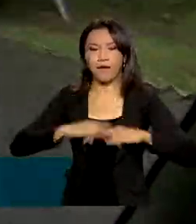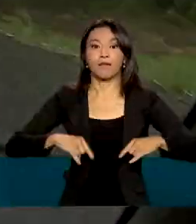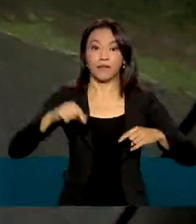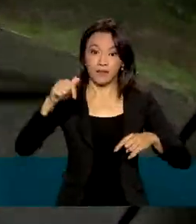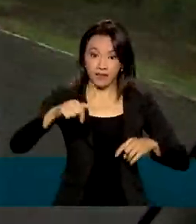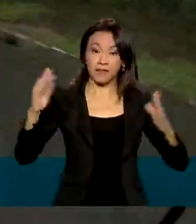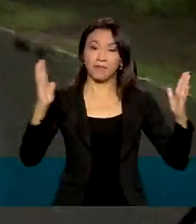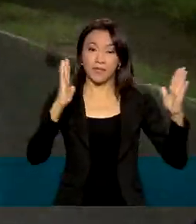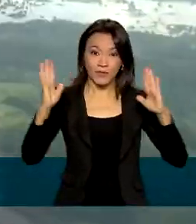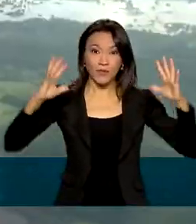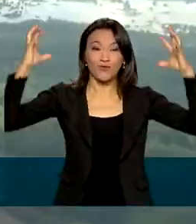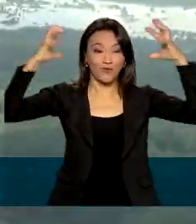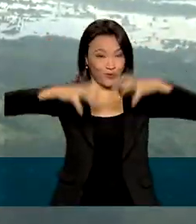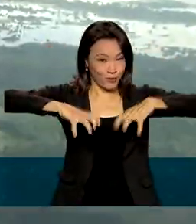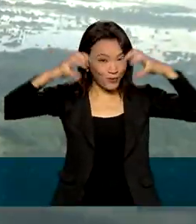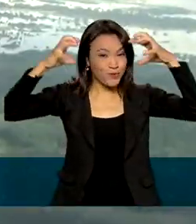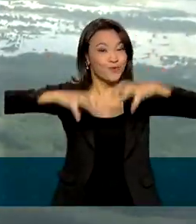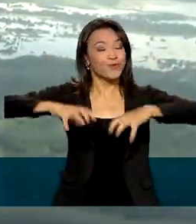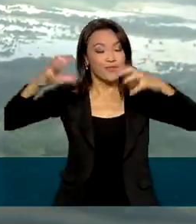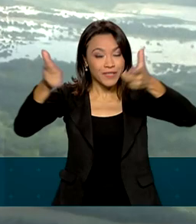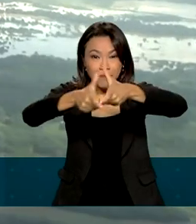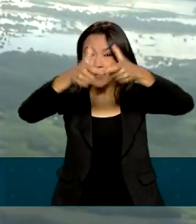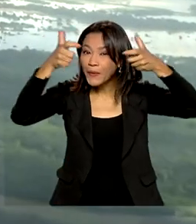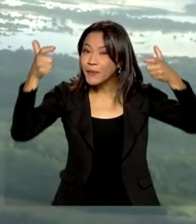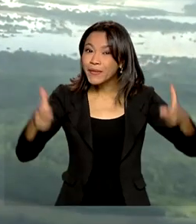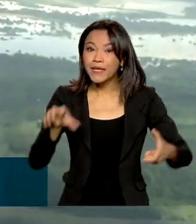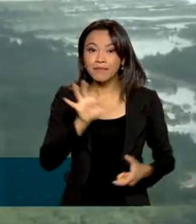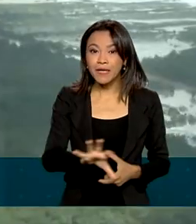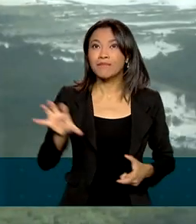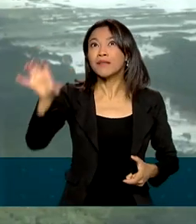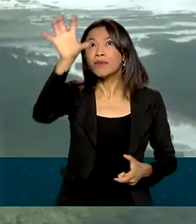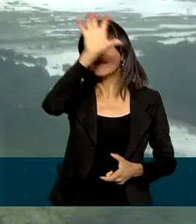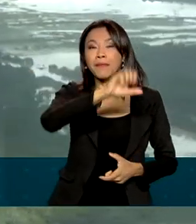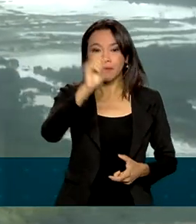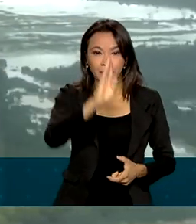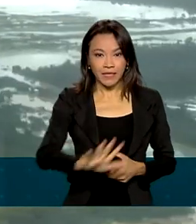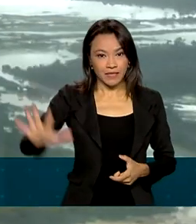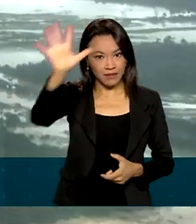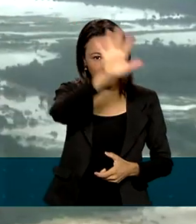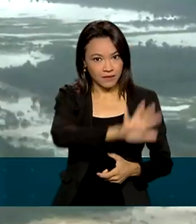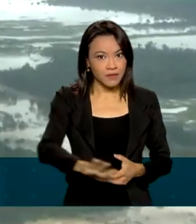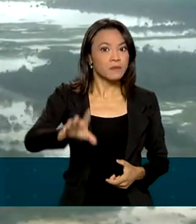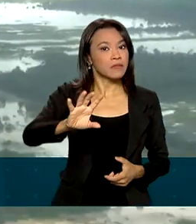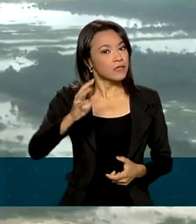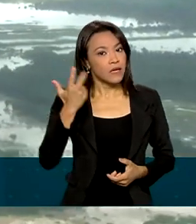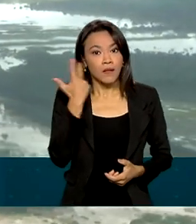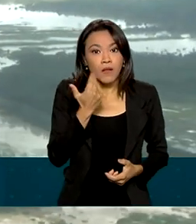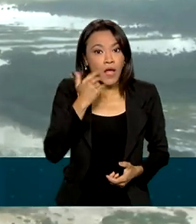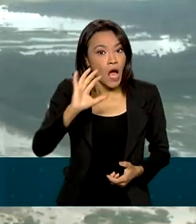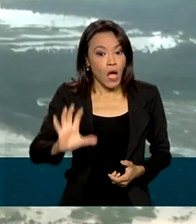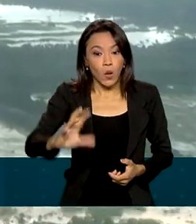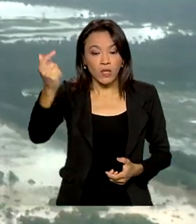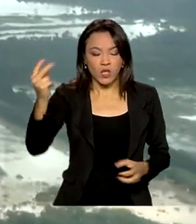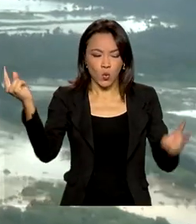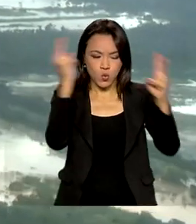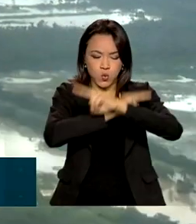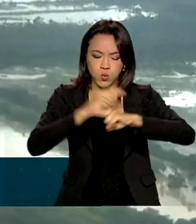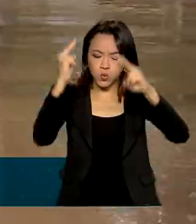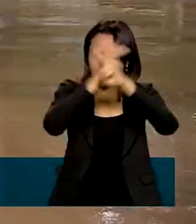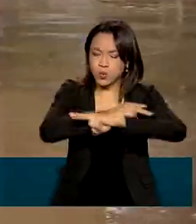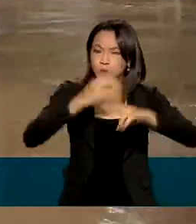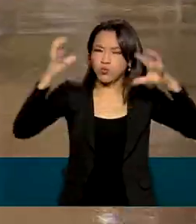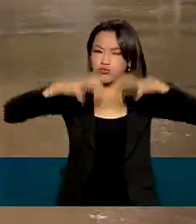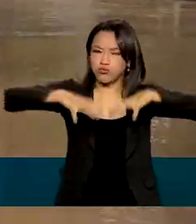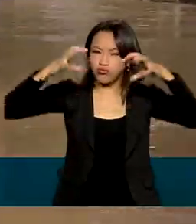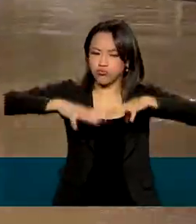é tempo de chuva na maioria das regiões brasileiras. E é comum a ocorrência de temporais e tormentas